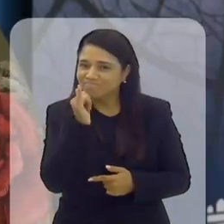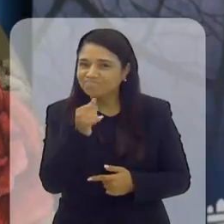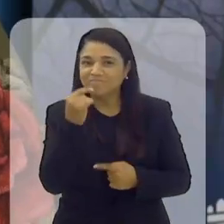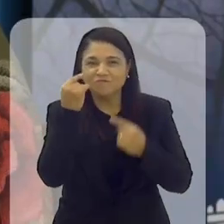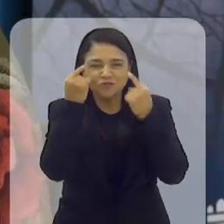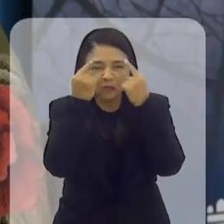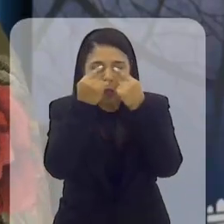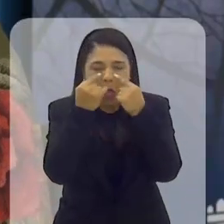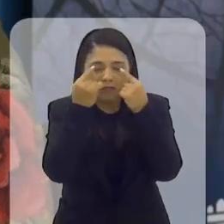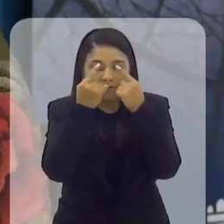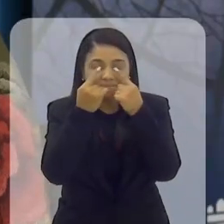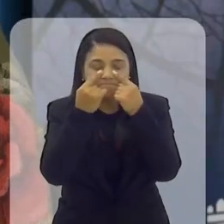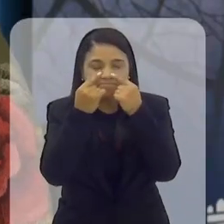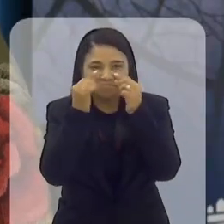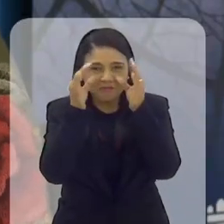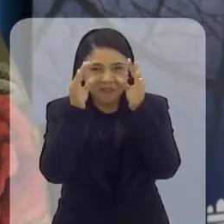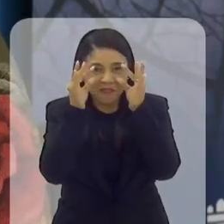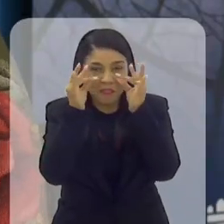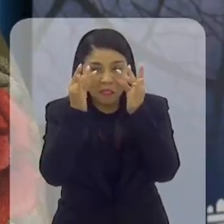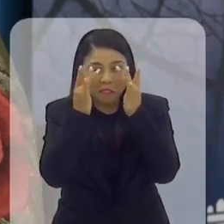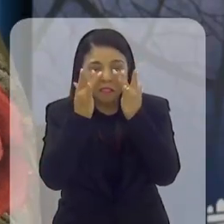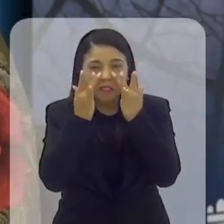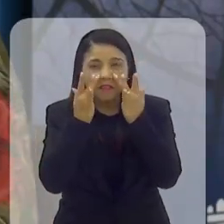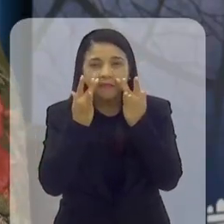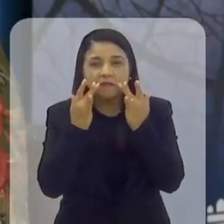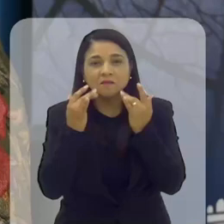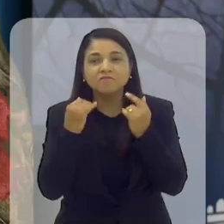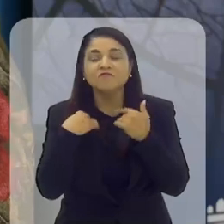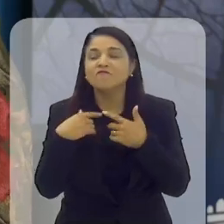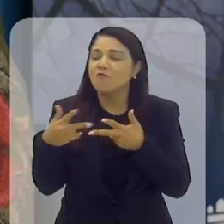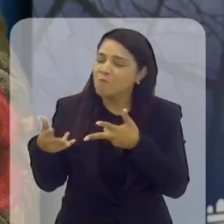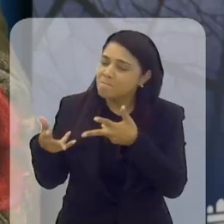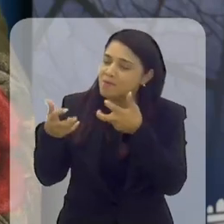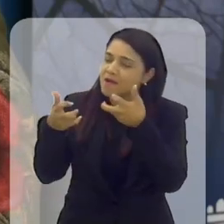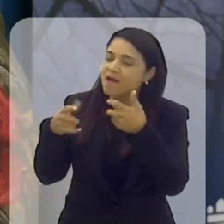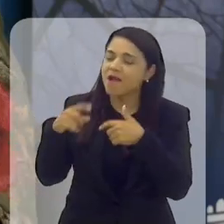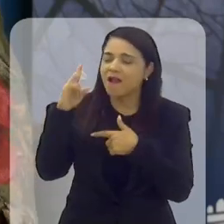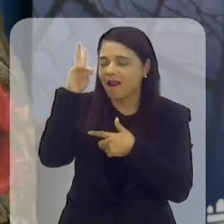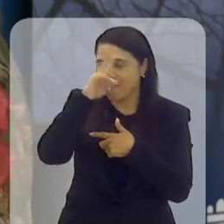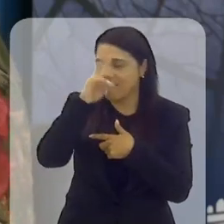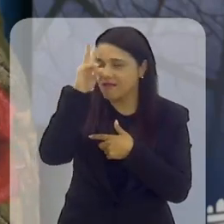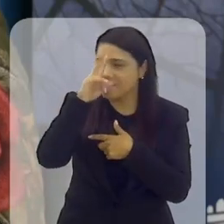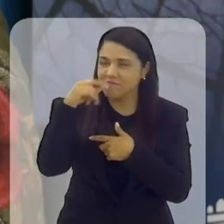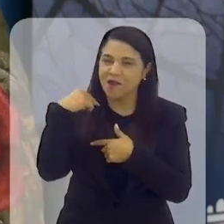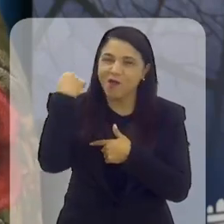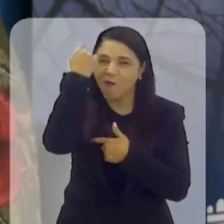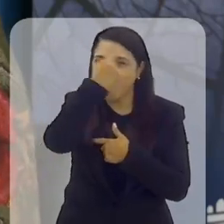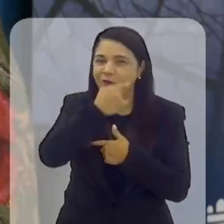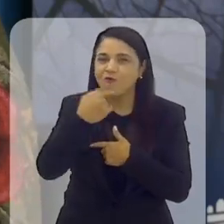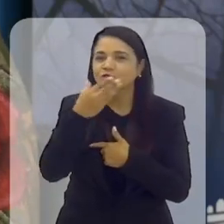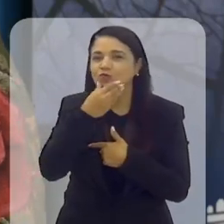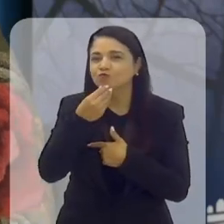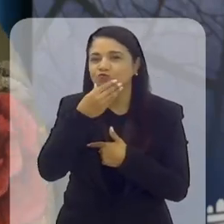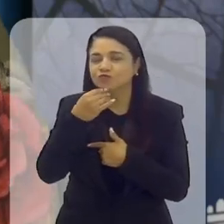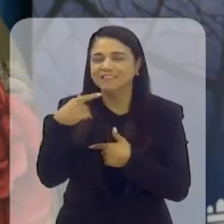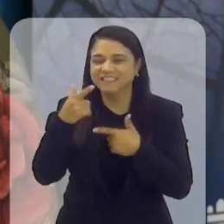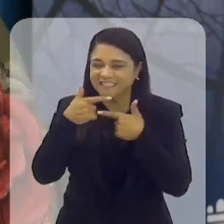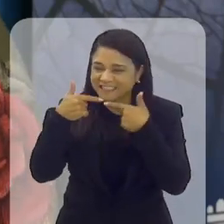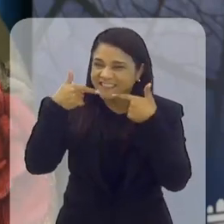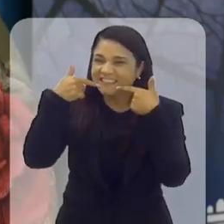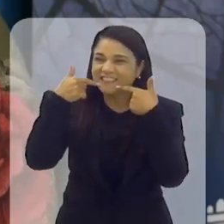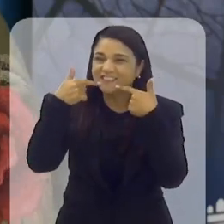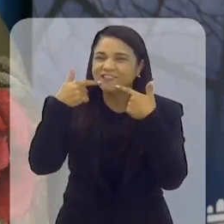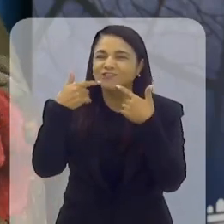contar essa história, meus olhos vão se encher de lágrimas e eu vou me lembrar de um rosto sorridente do menino falando